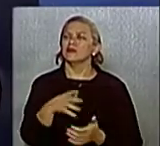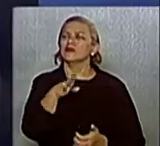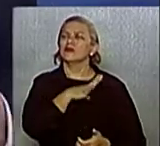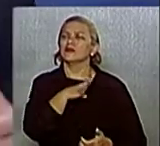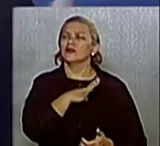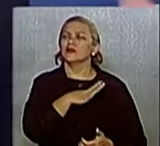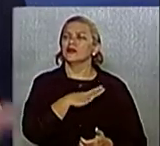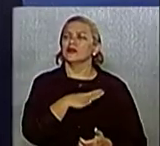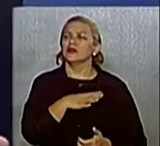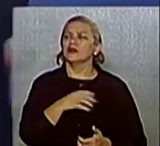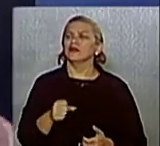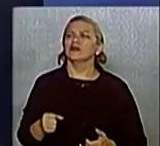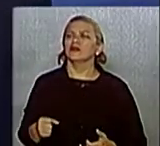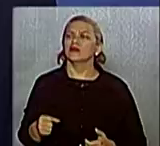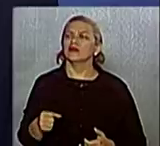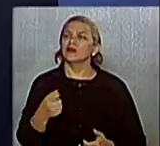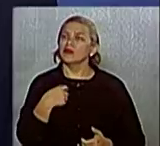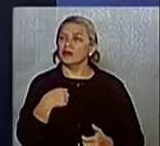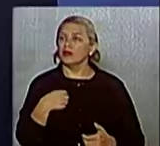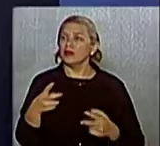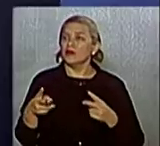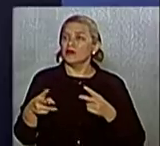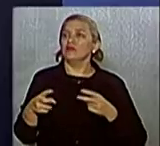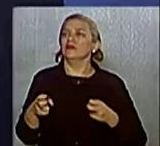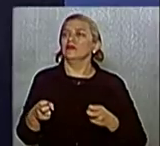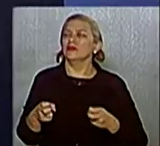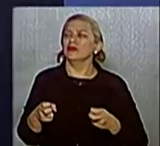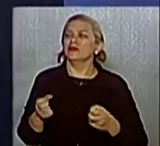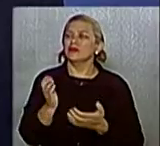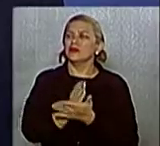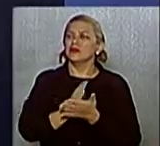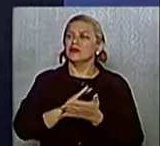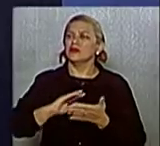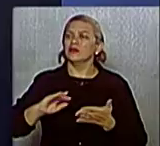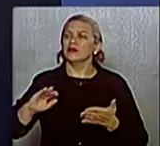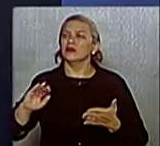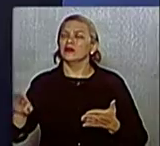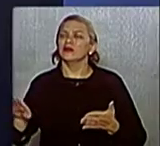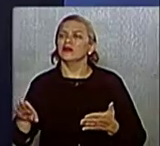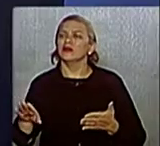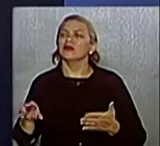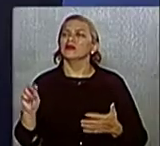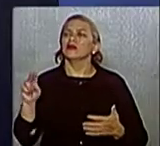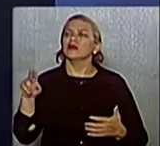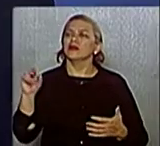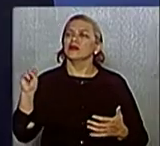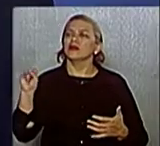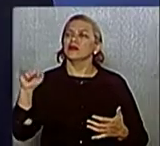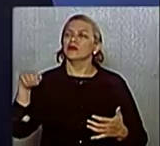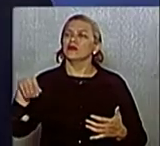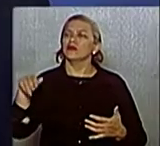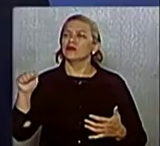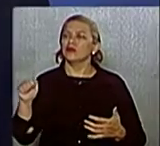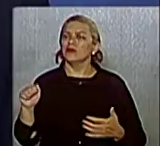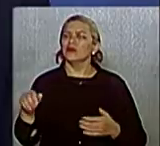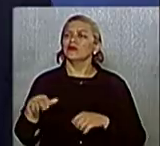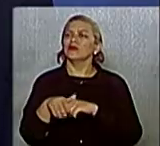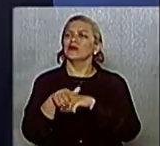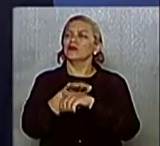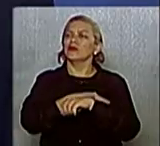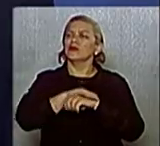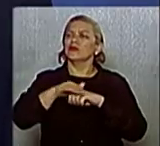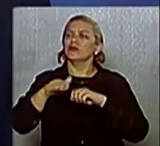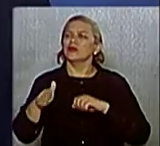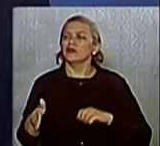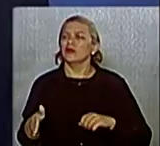é que eles desativaram a usina de asfalto. O Júnior, como eu disse, quando a caldeira da usina de